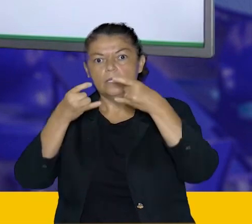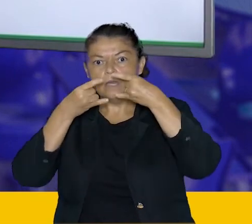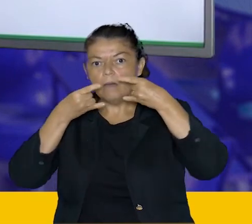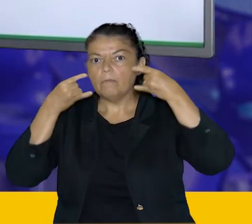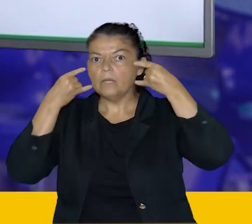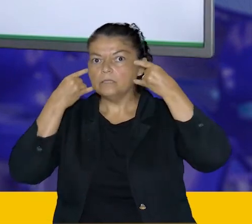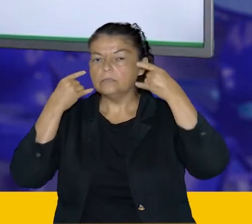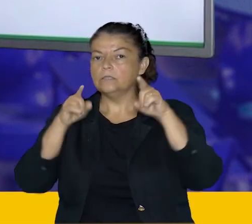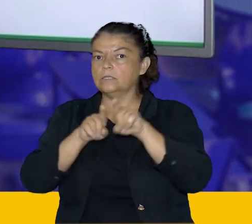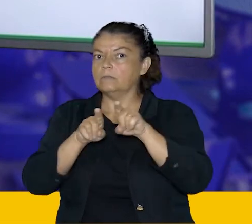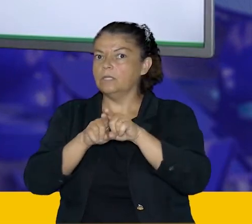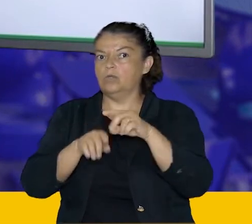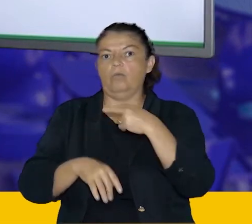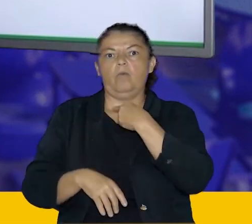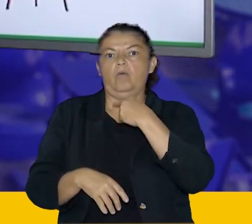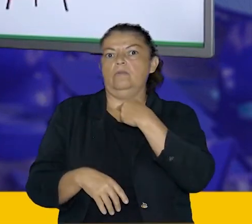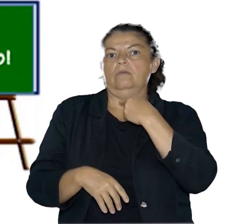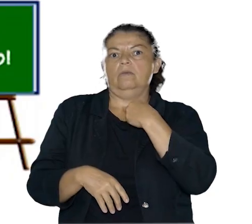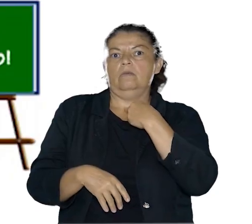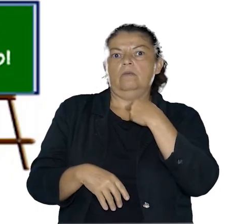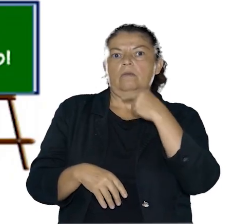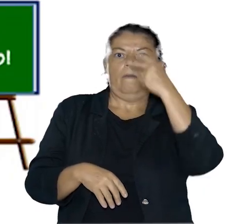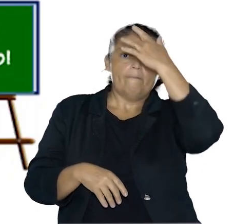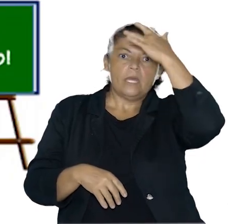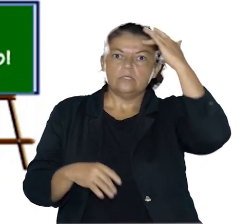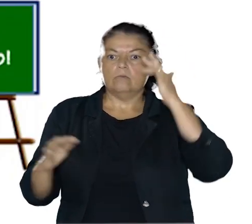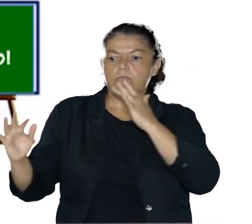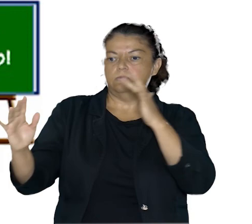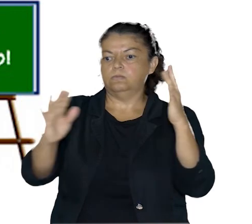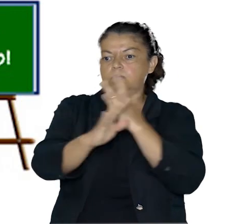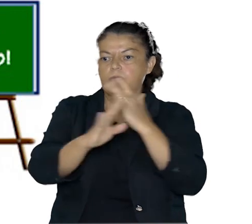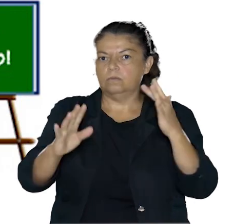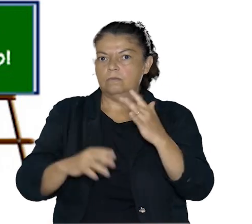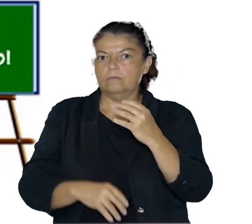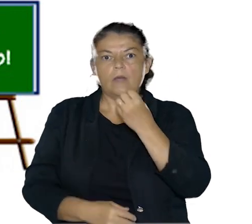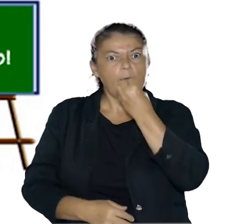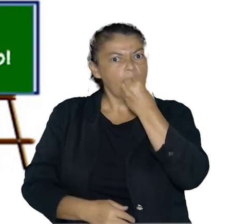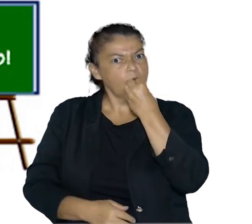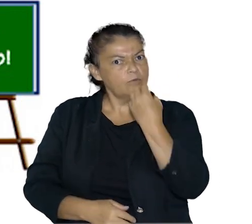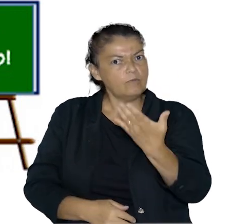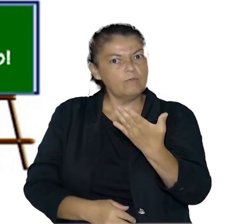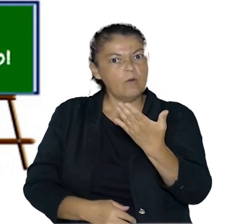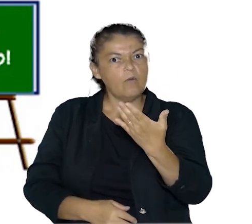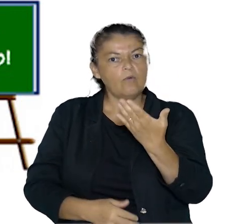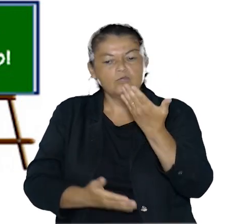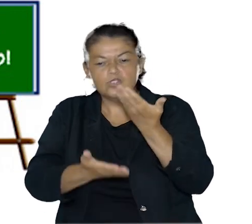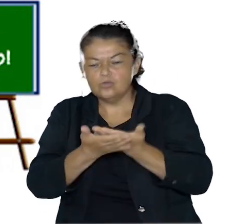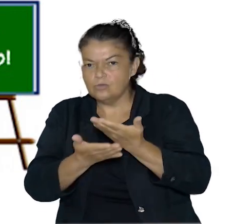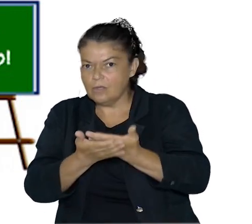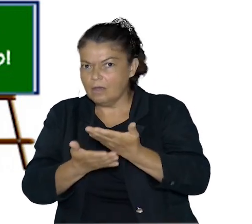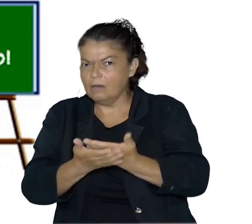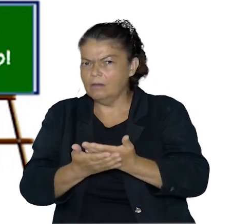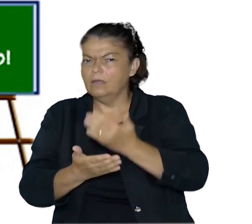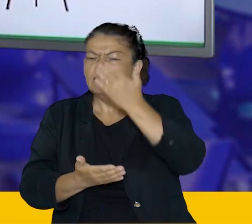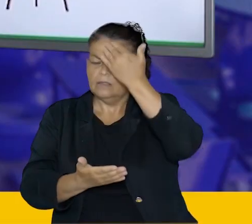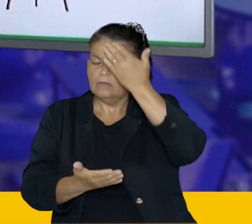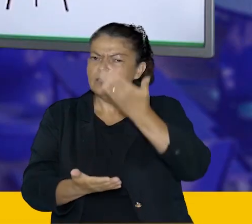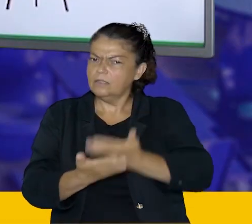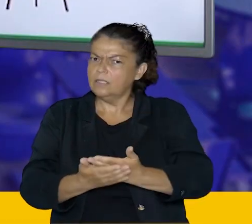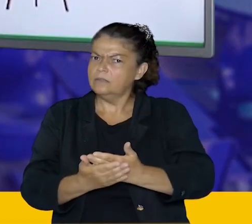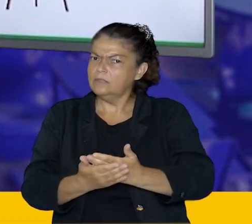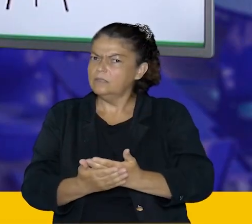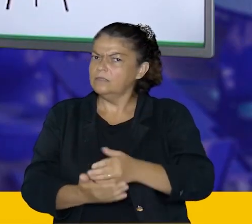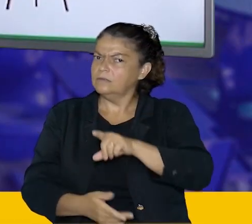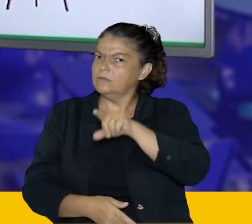aglomerações sociais. Então é isso, pessoal. Foi muito bom estar com vocês, bons estudos, jovens. Eu acredito que vocês vão